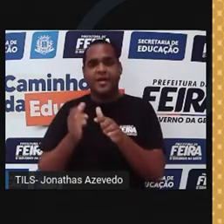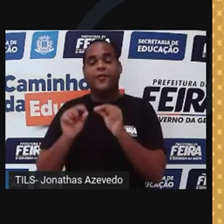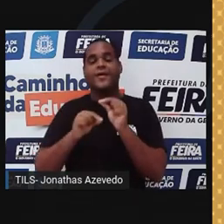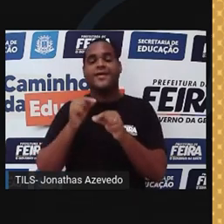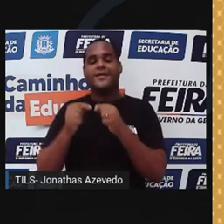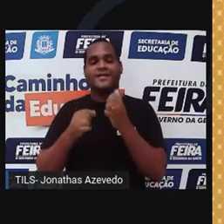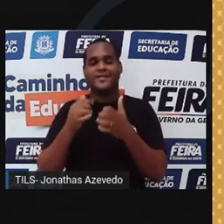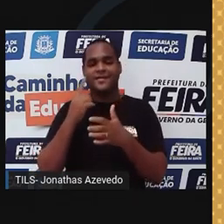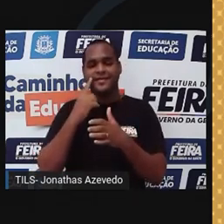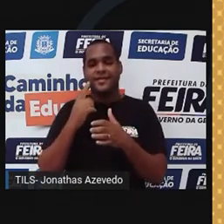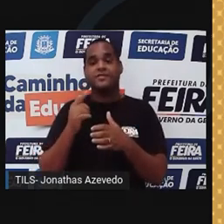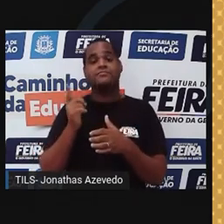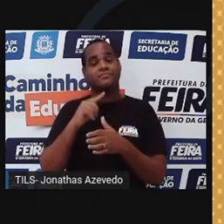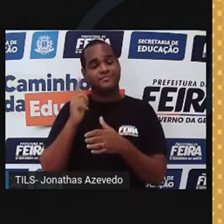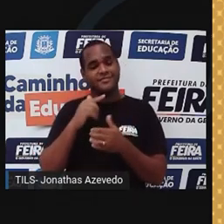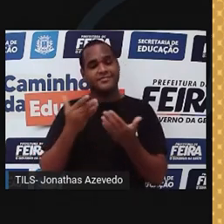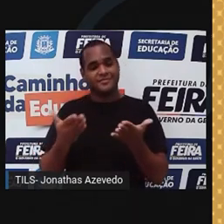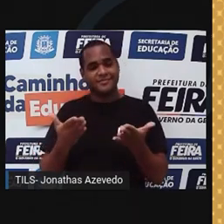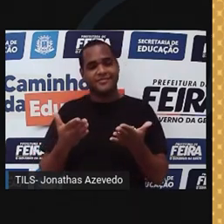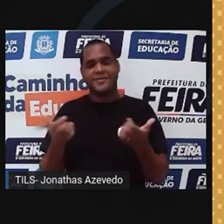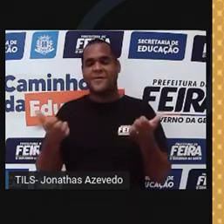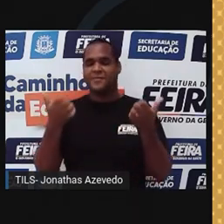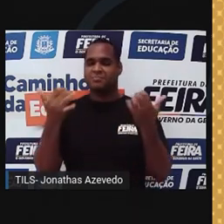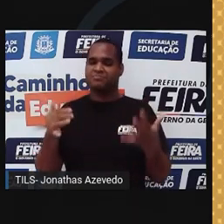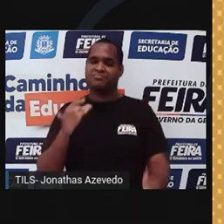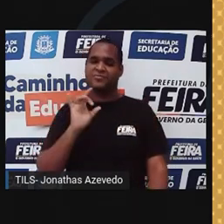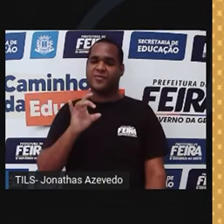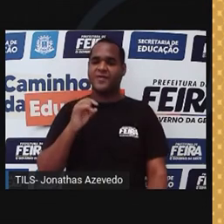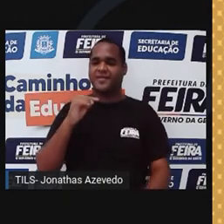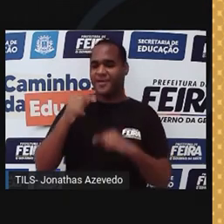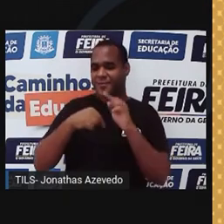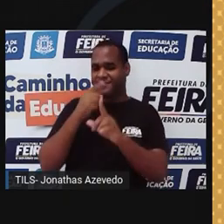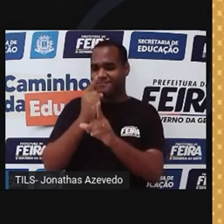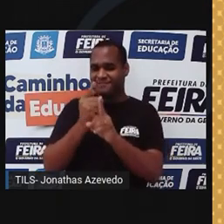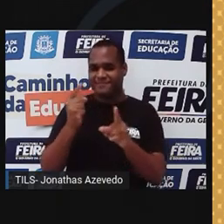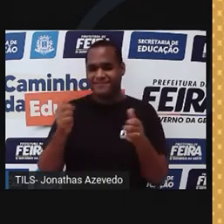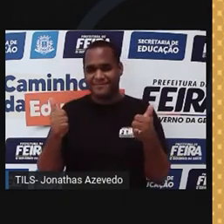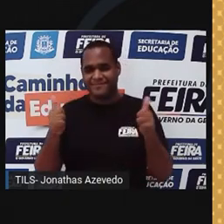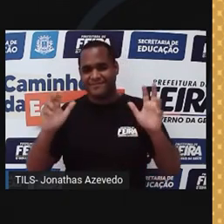densidade. Por hora é só, pessoal. Nos vemos na próxima!